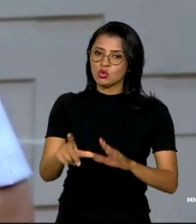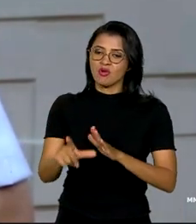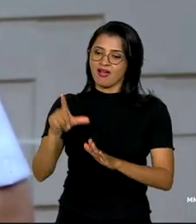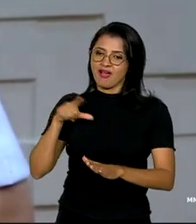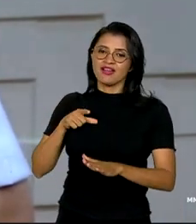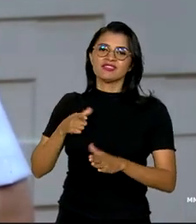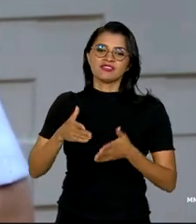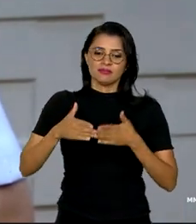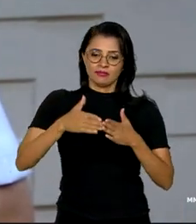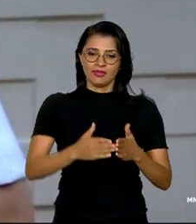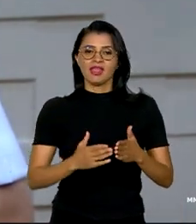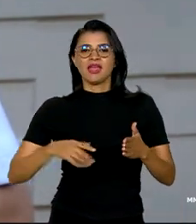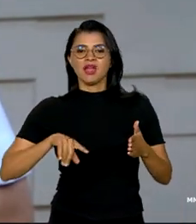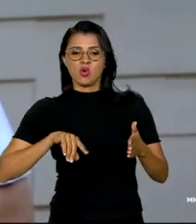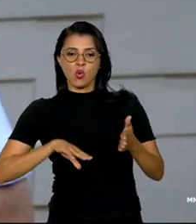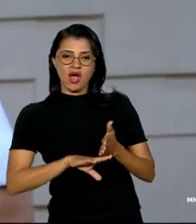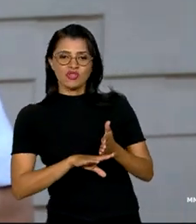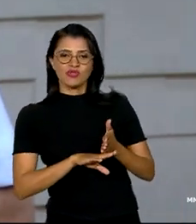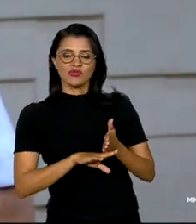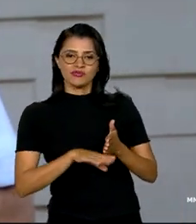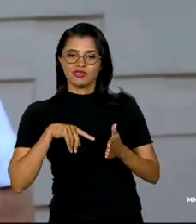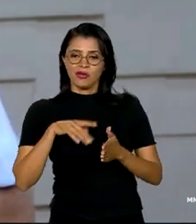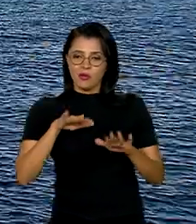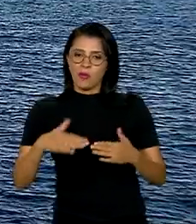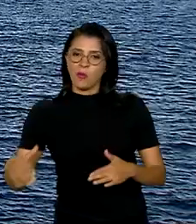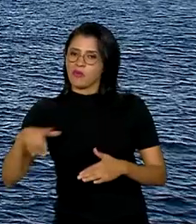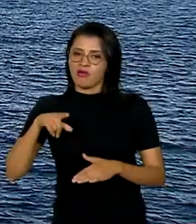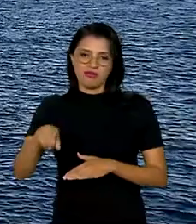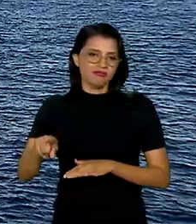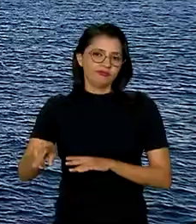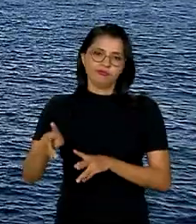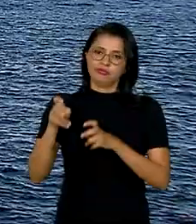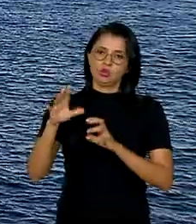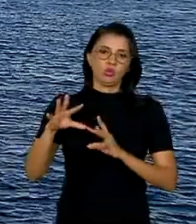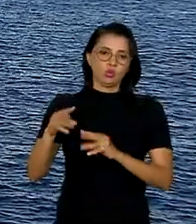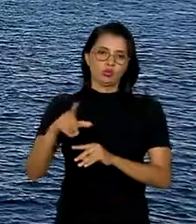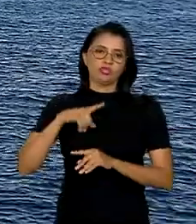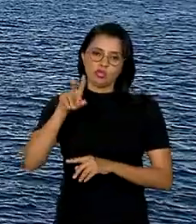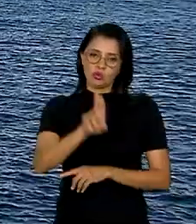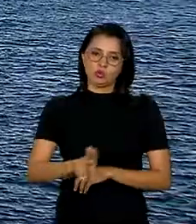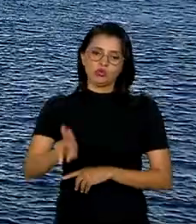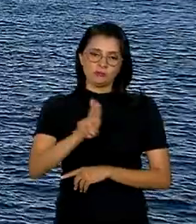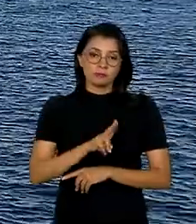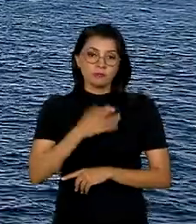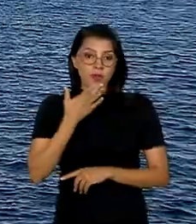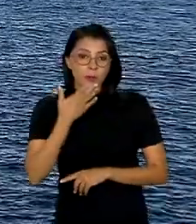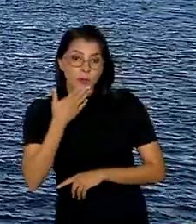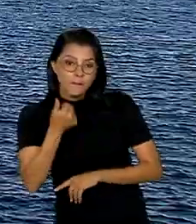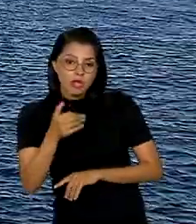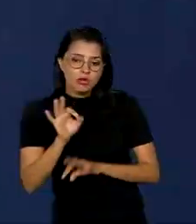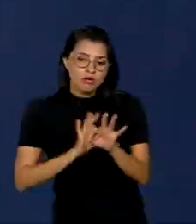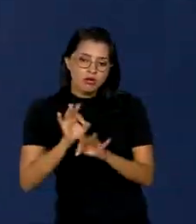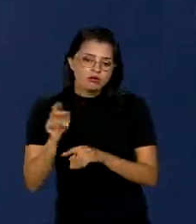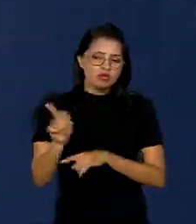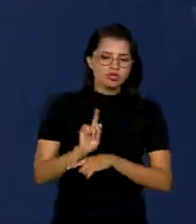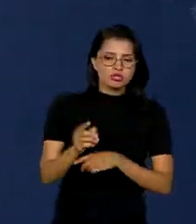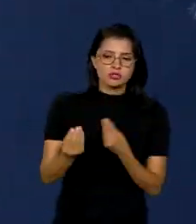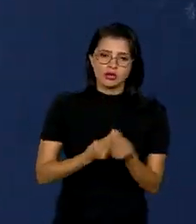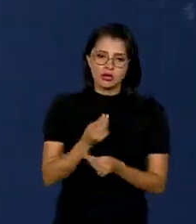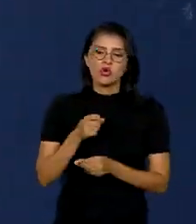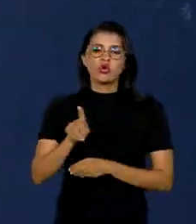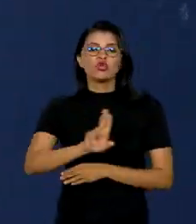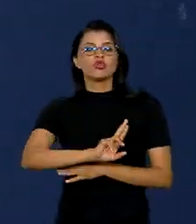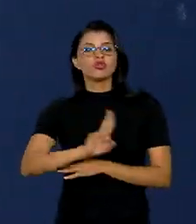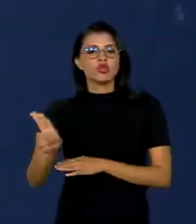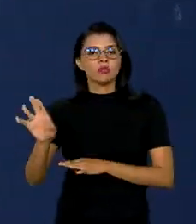porão de um navio. Então, do mar nós não escapamos. E a melhor forma para fazer a gestão desse potencial passa pelo